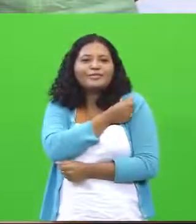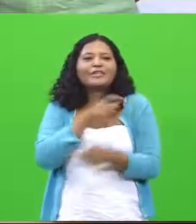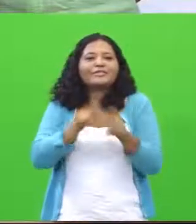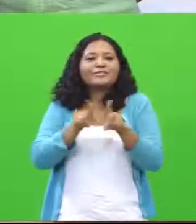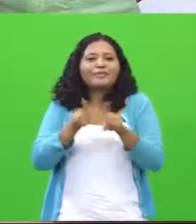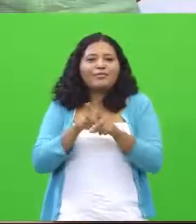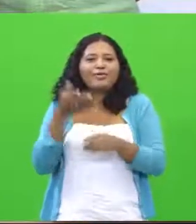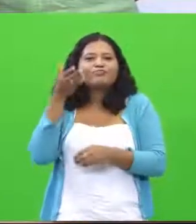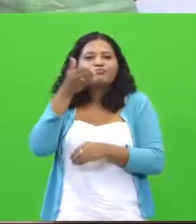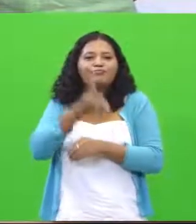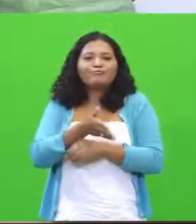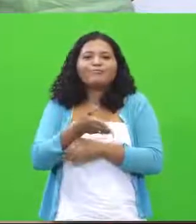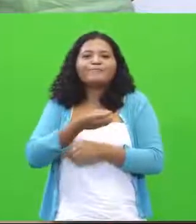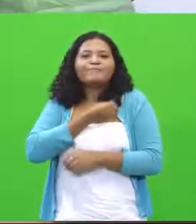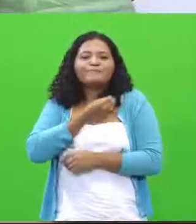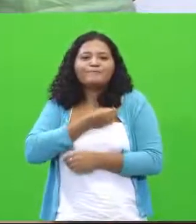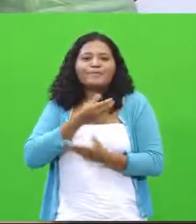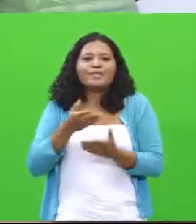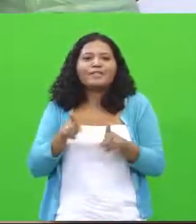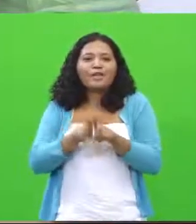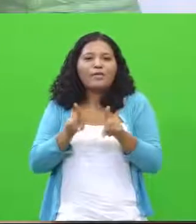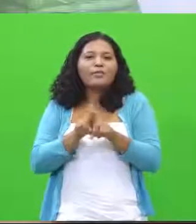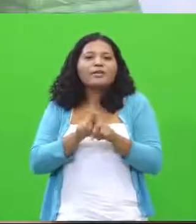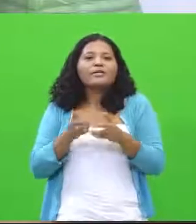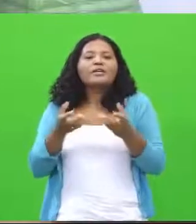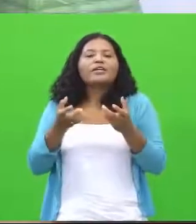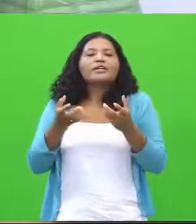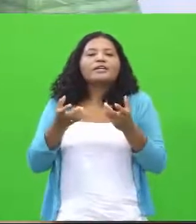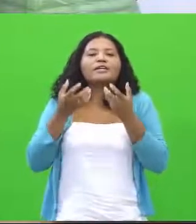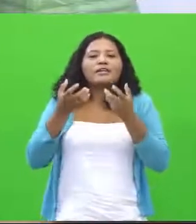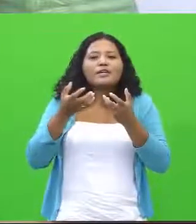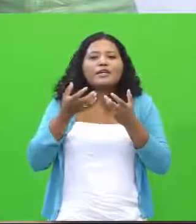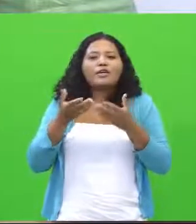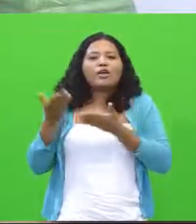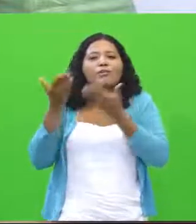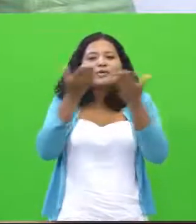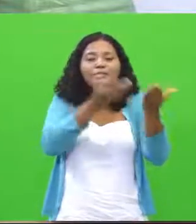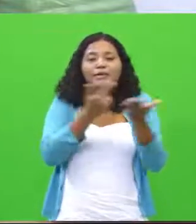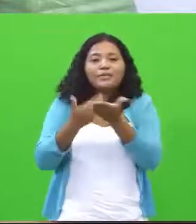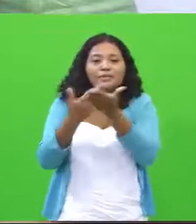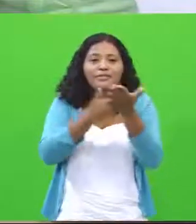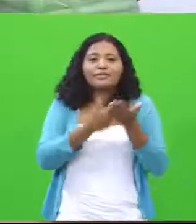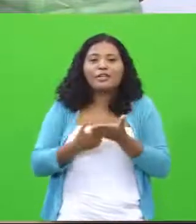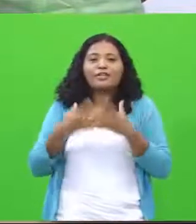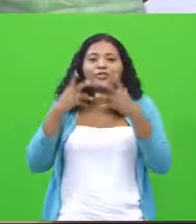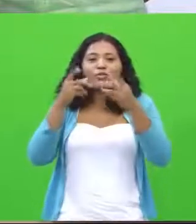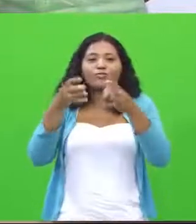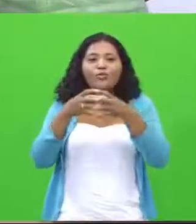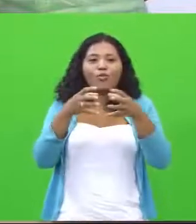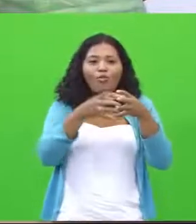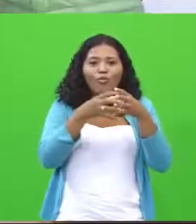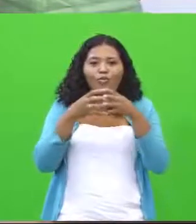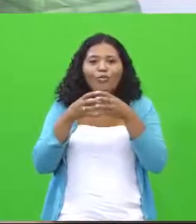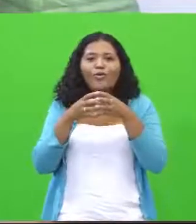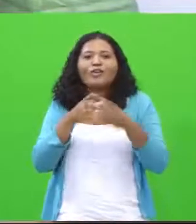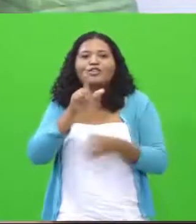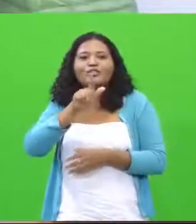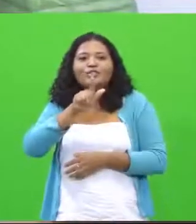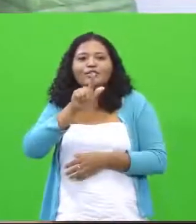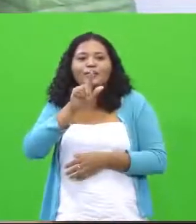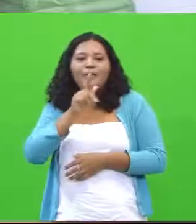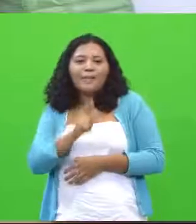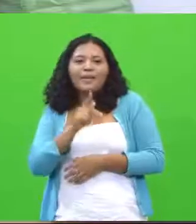conosco. Queremos abrir aqui o espaço para apresentar essa equipe maravilhosa do GT de Língua Portuguesa.